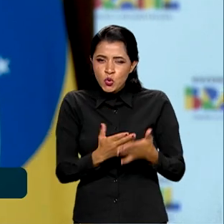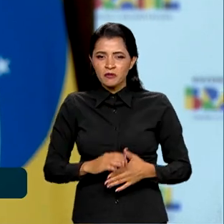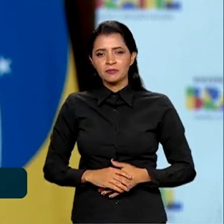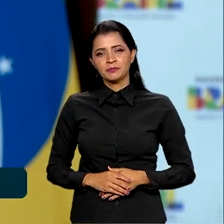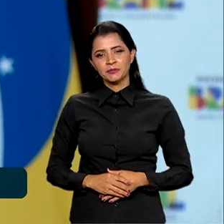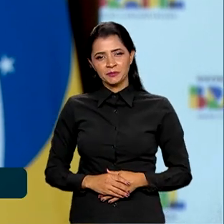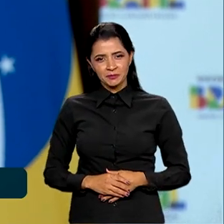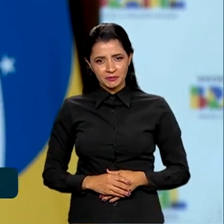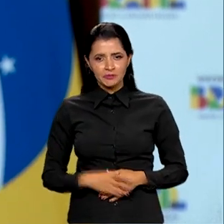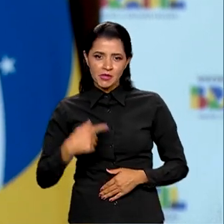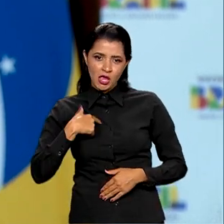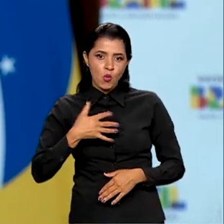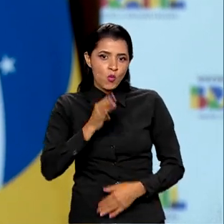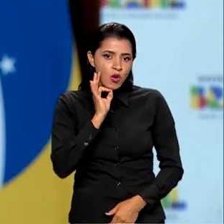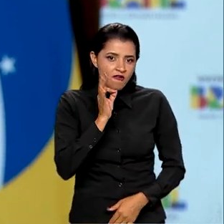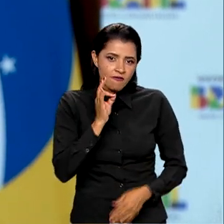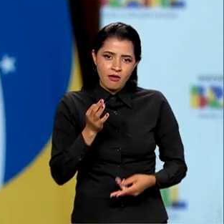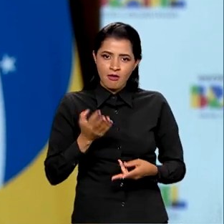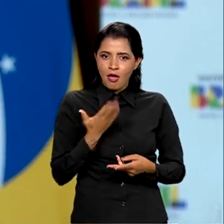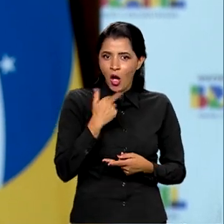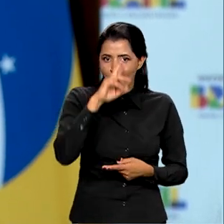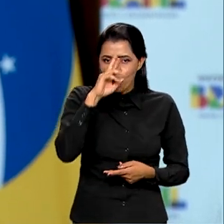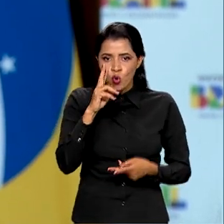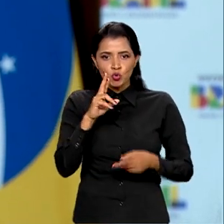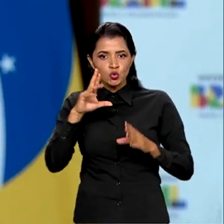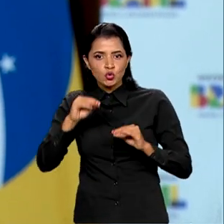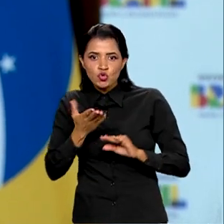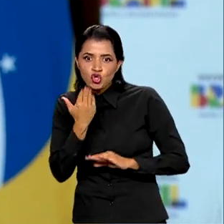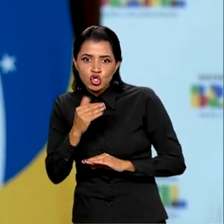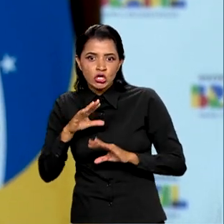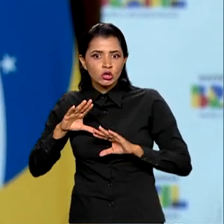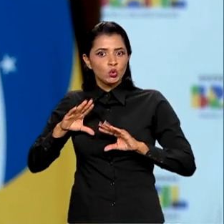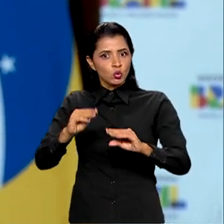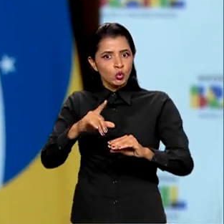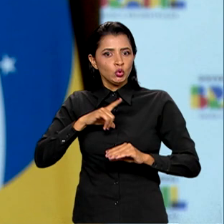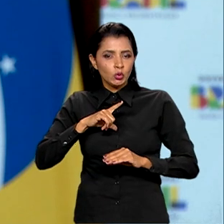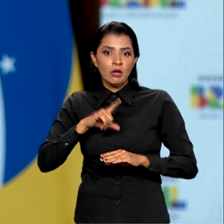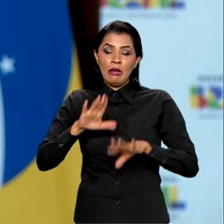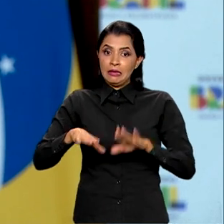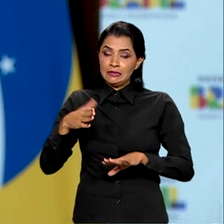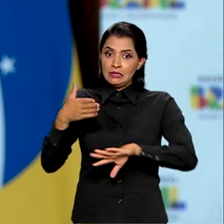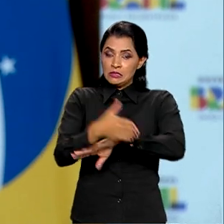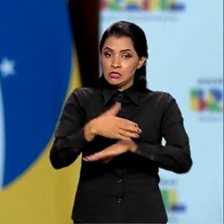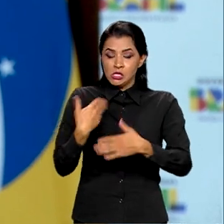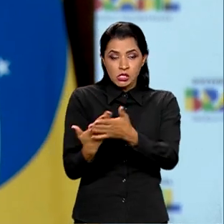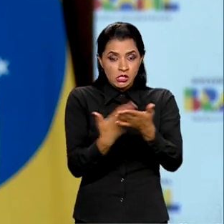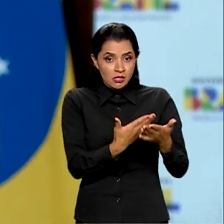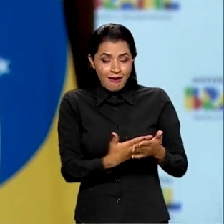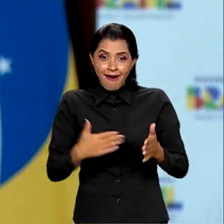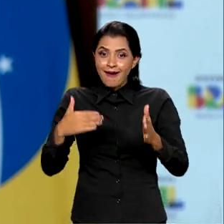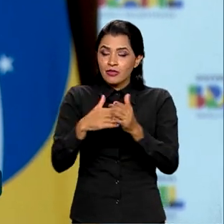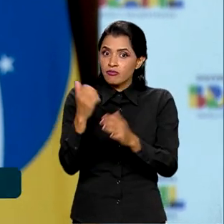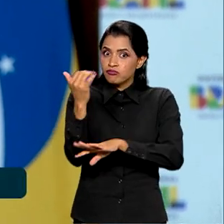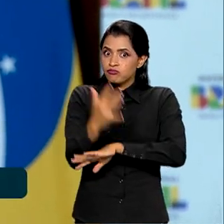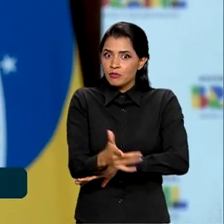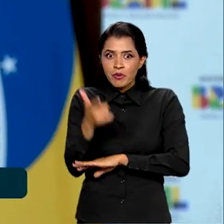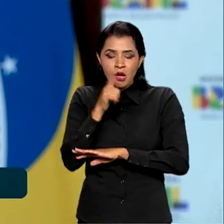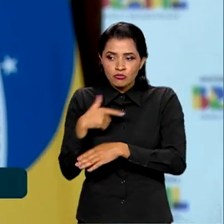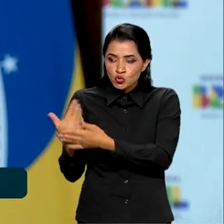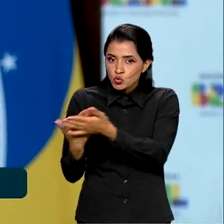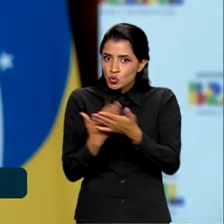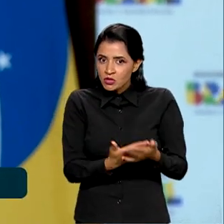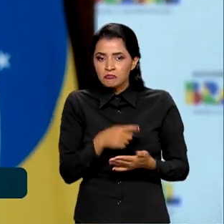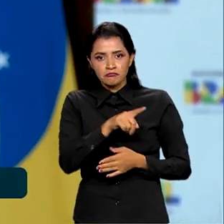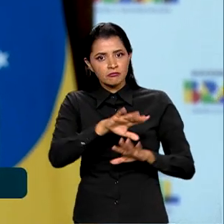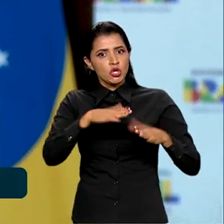o café da manhã, almoço e janto, tudo na escola tiveram dias que eu tive que ficar até tarde me preparando para essa competição e a escola por ser integral me